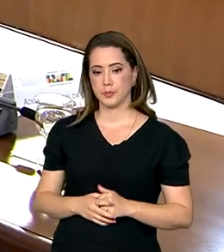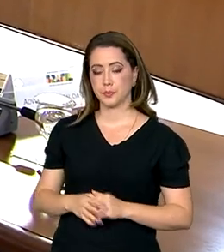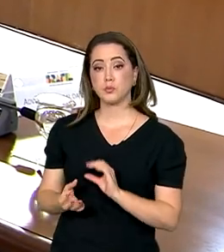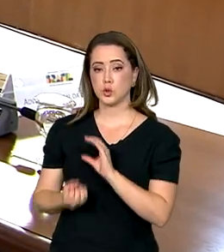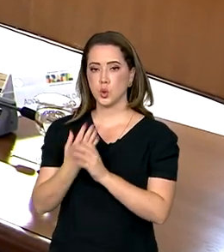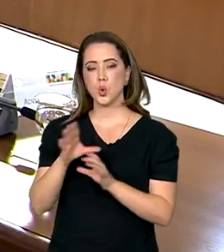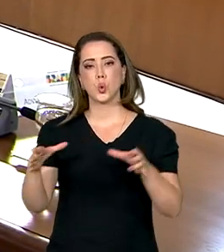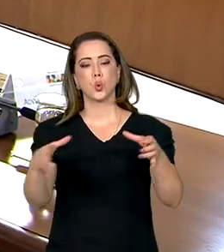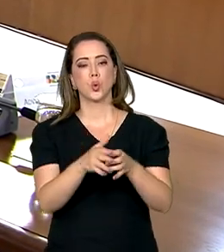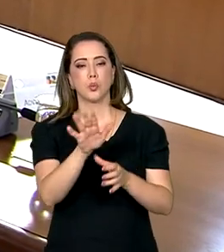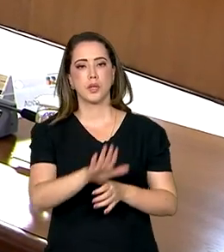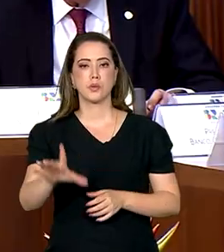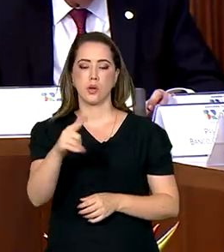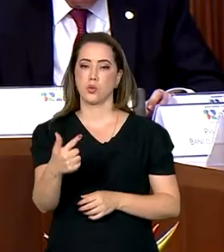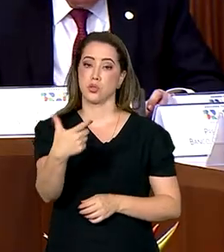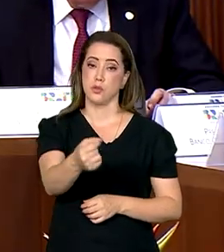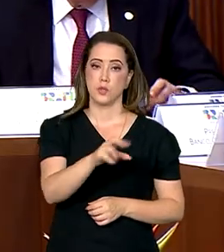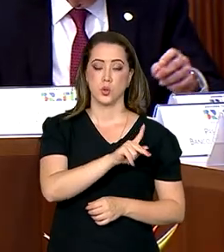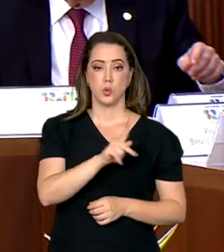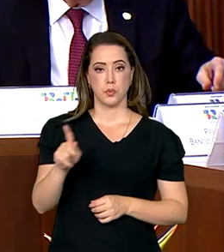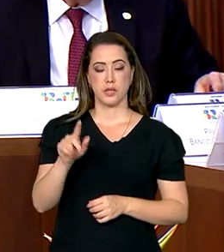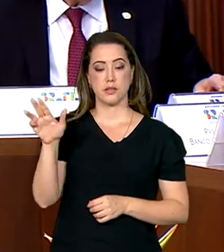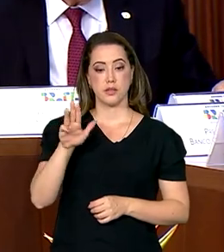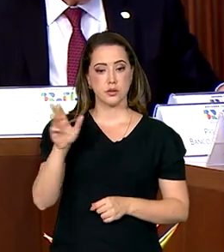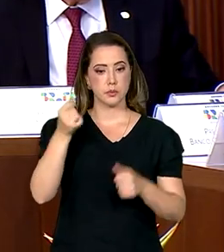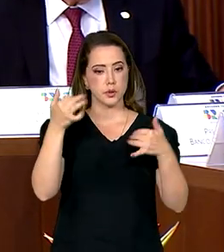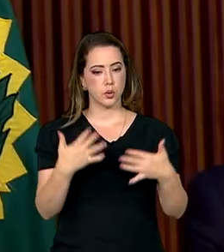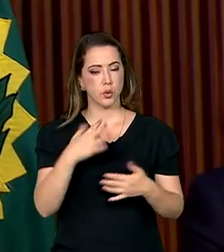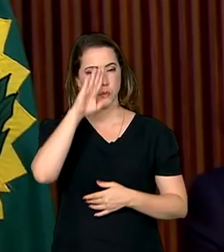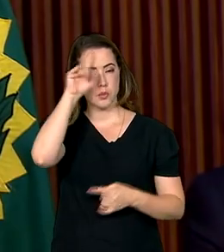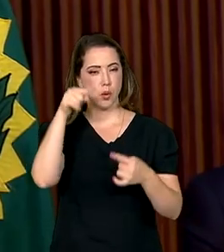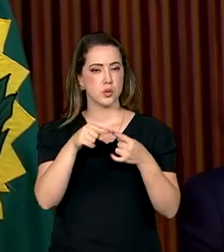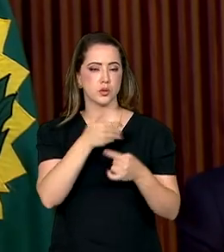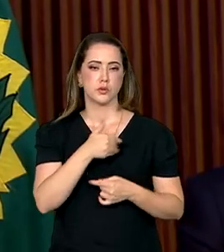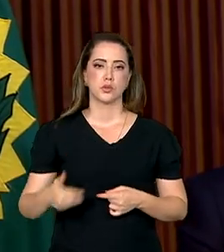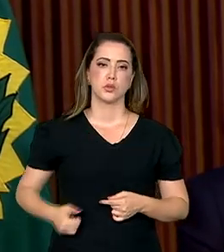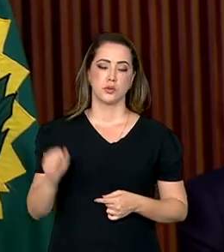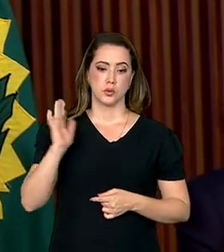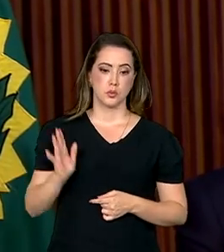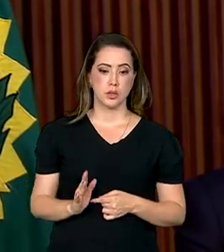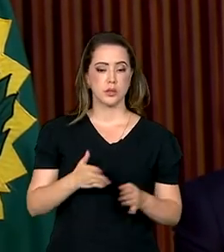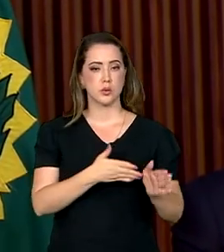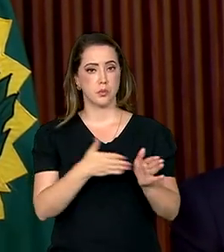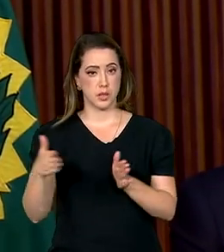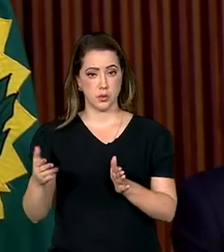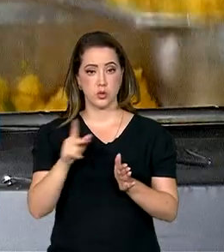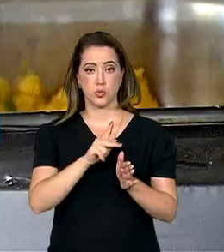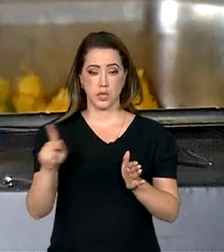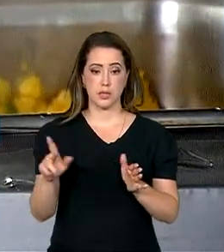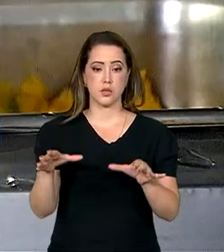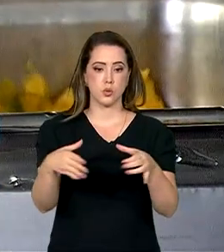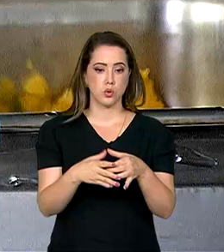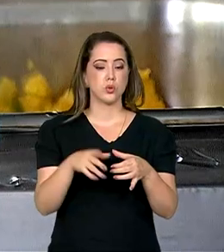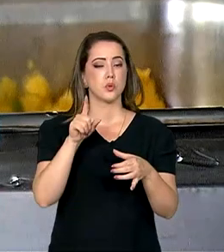a Comissão Nacional do G20, o presidente Lula afirmou que a prioridade do governo brasileiro durante a presidência do bloco